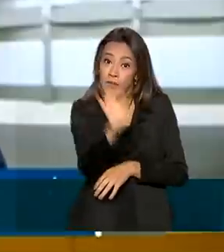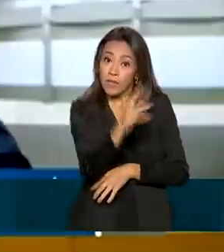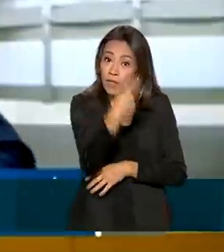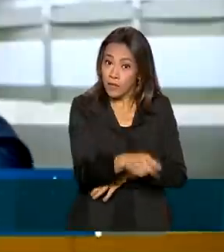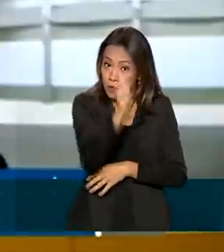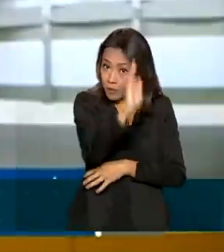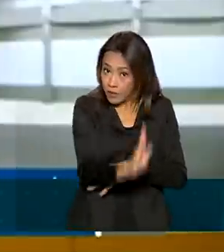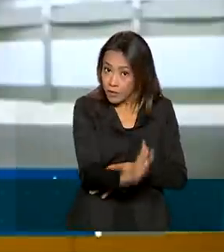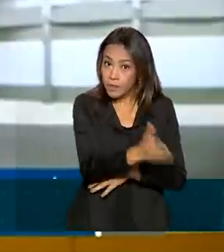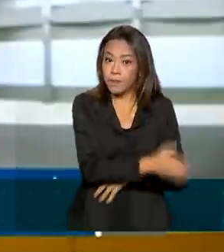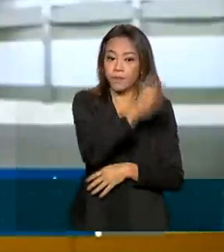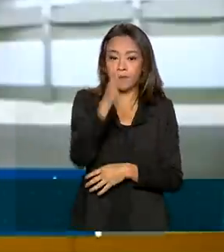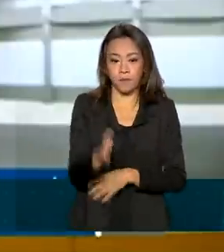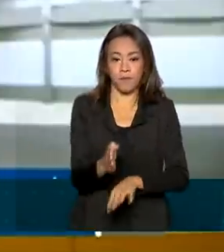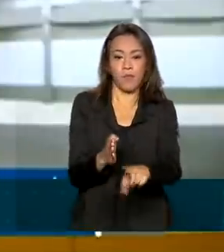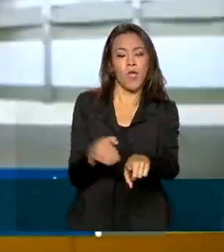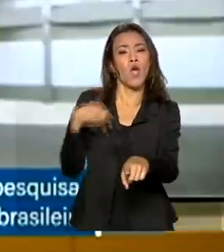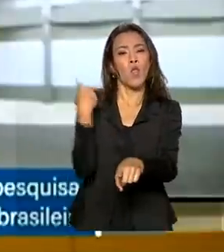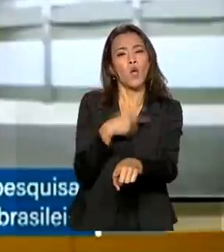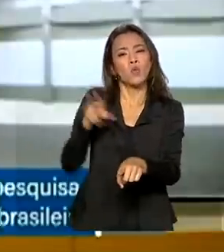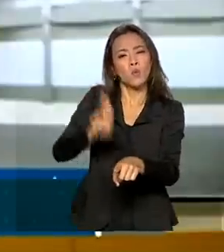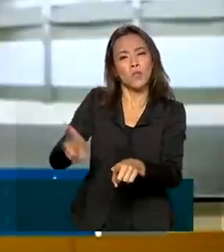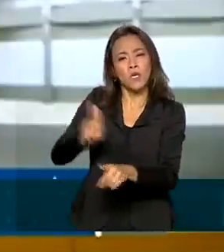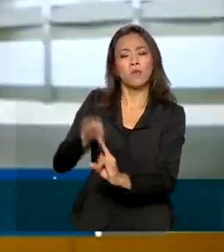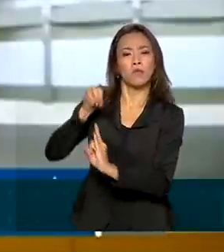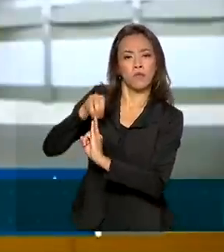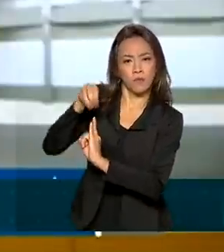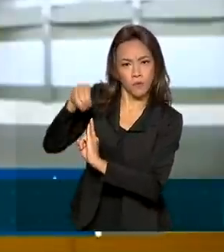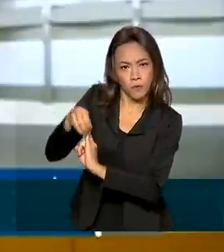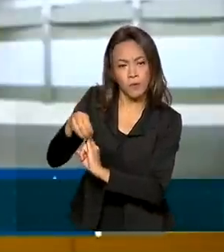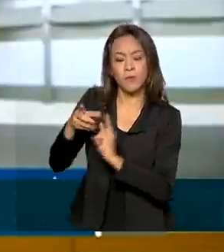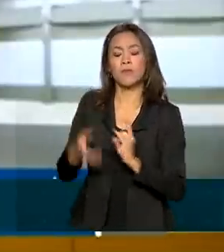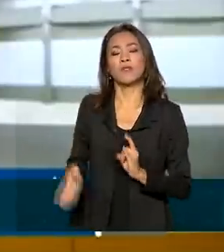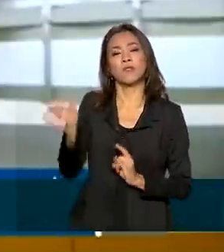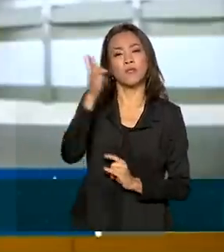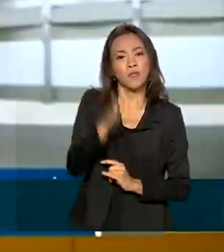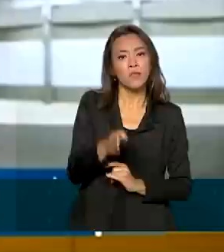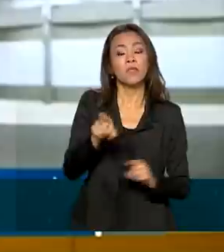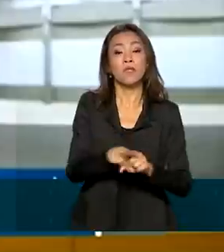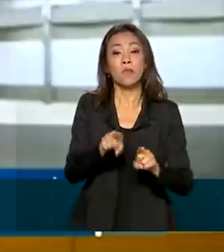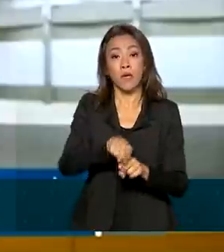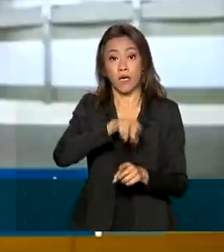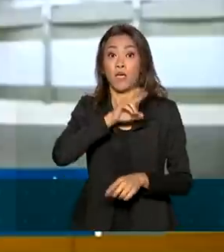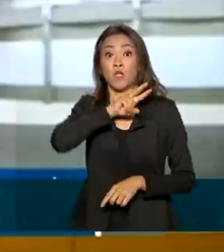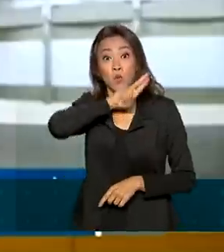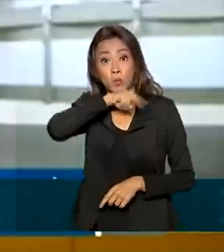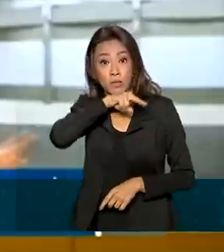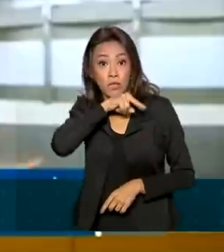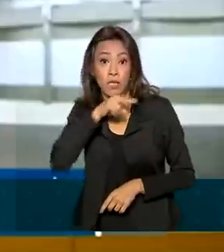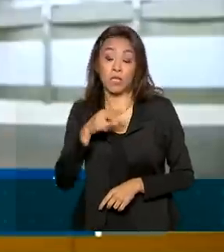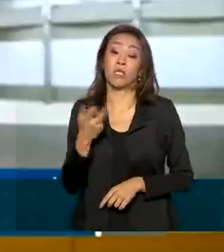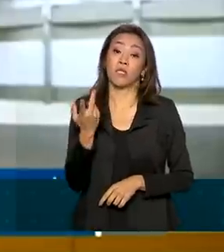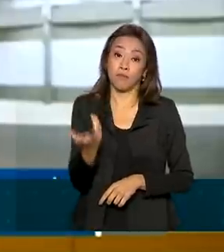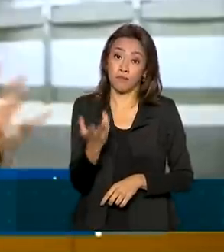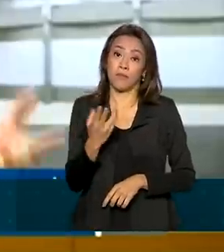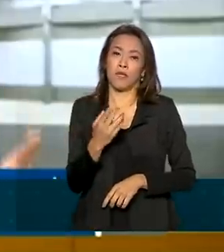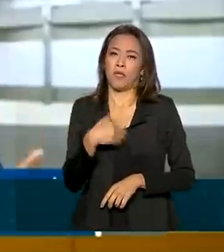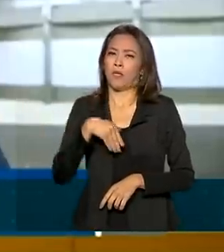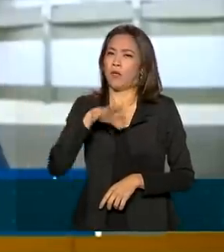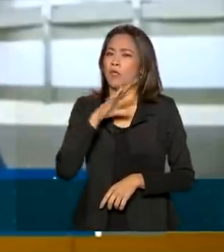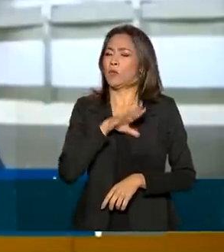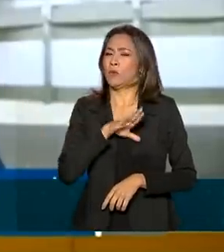Nós utilizamos, além da Fiocruz e do Butantan, que são os institutos mais conhecidos,